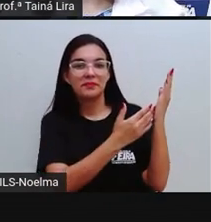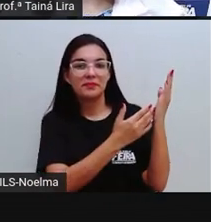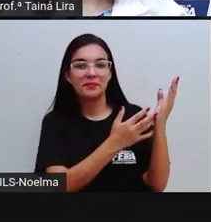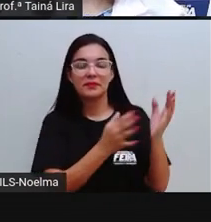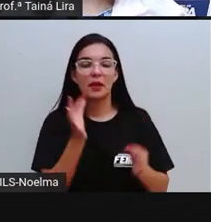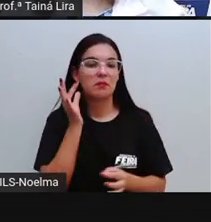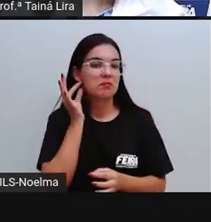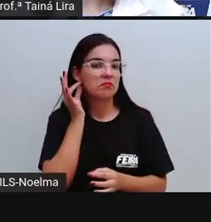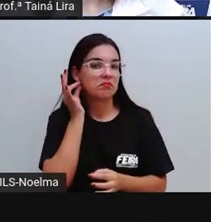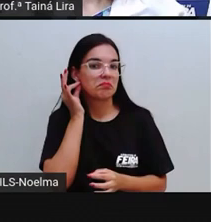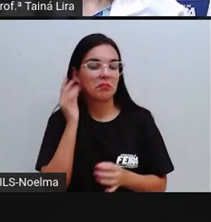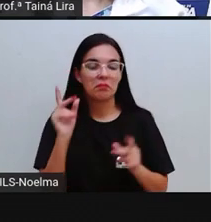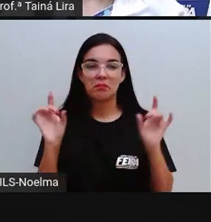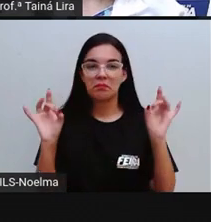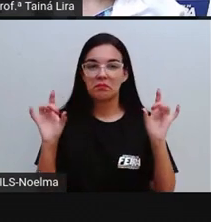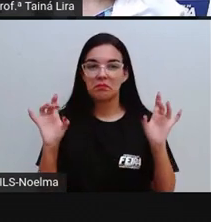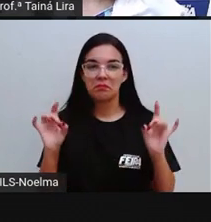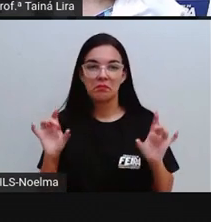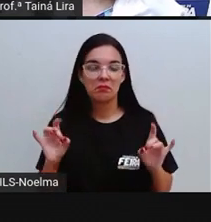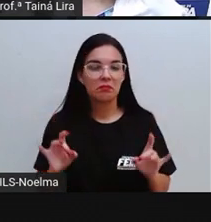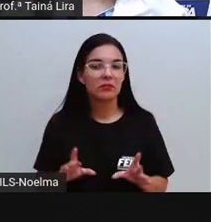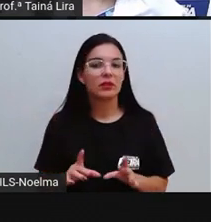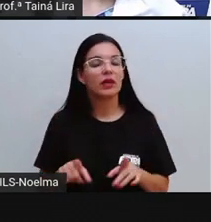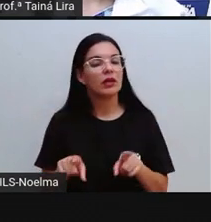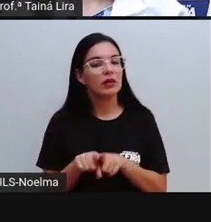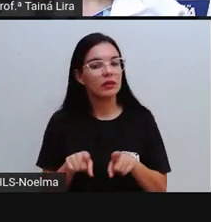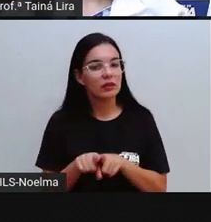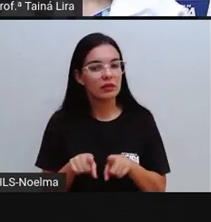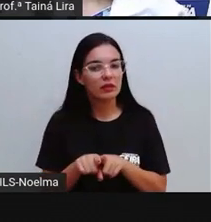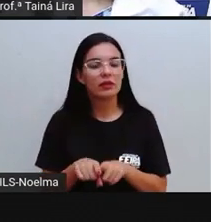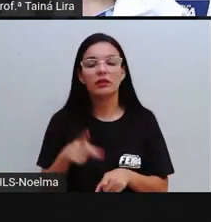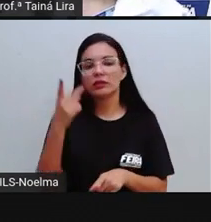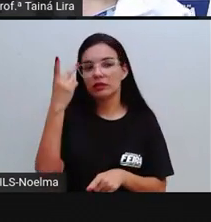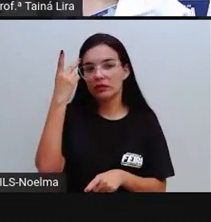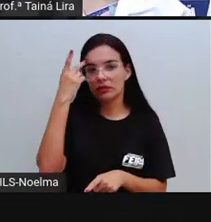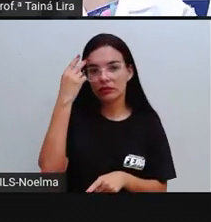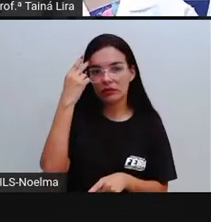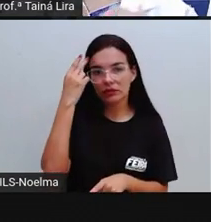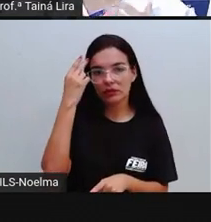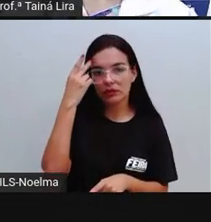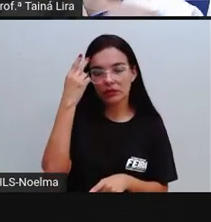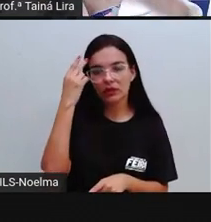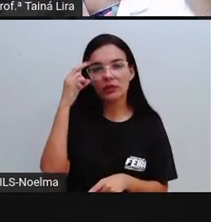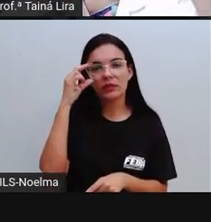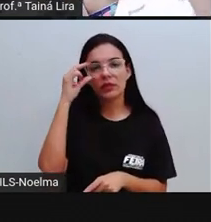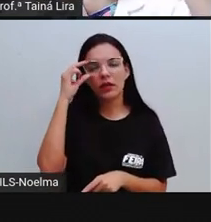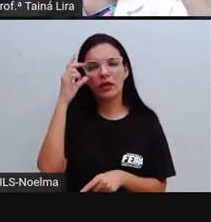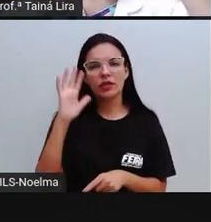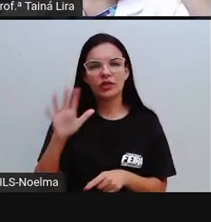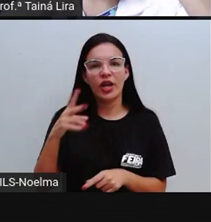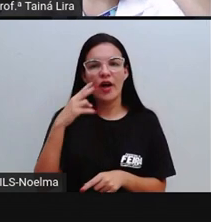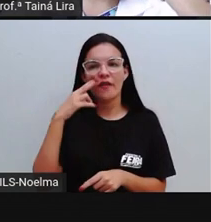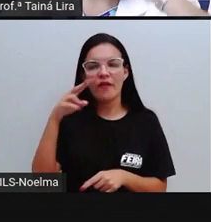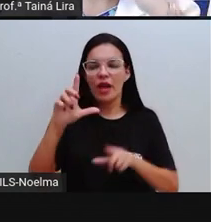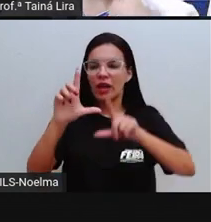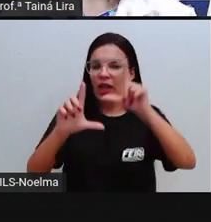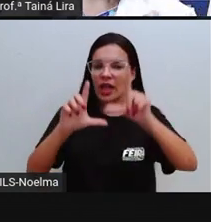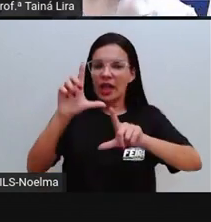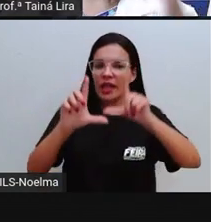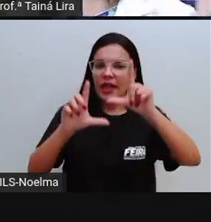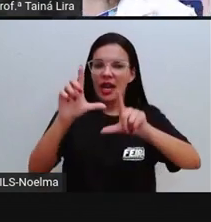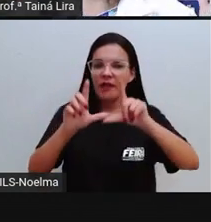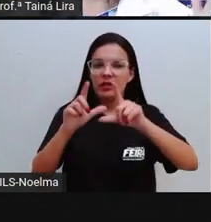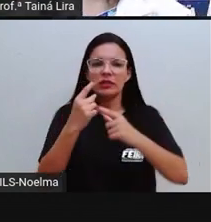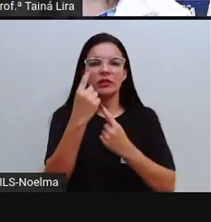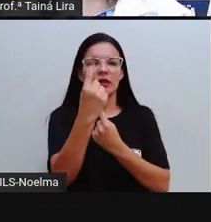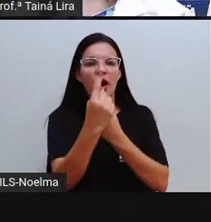preciosas, ó. É muito comum, né, a gente vê, eu mesma já vi em televisão algumas, até em